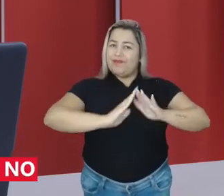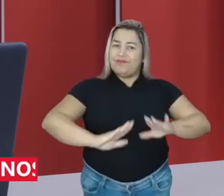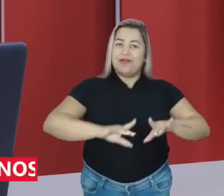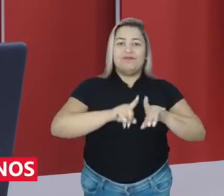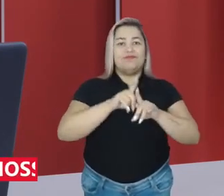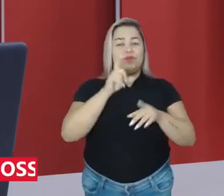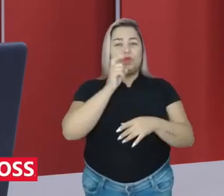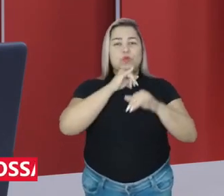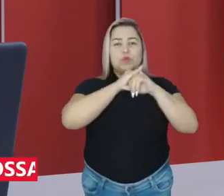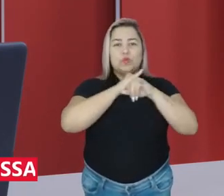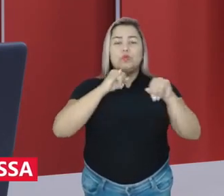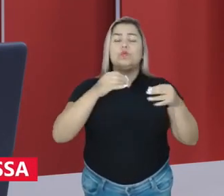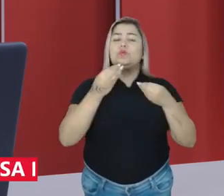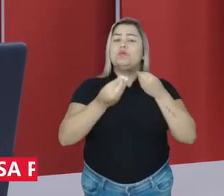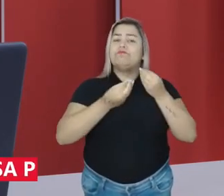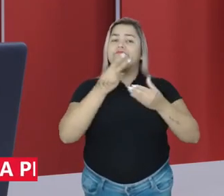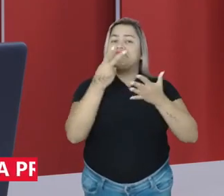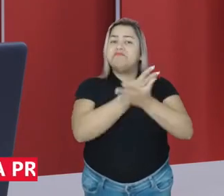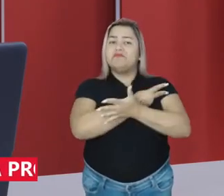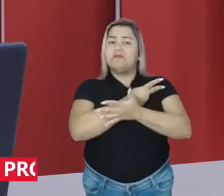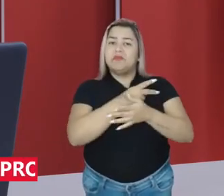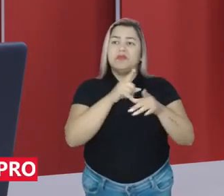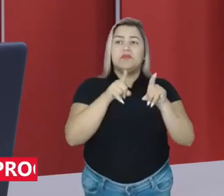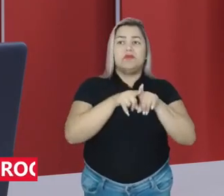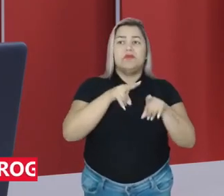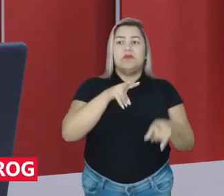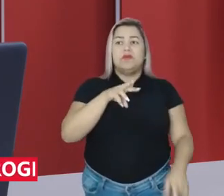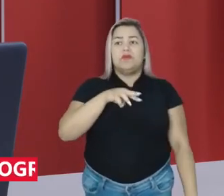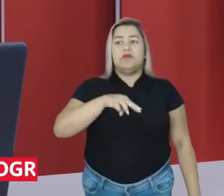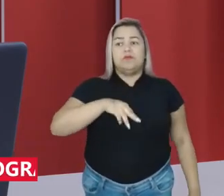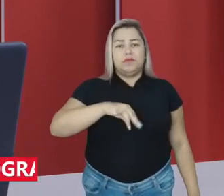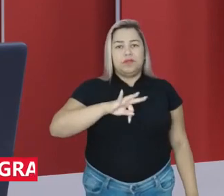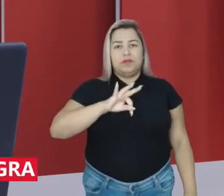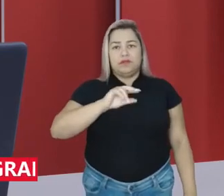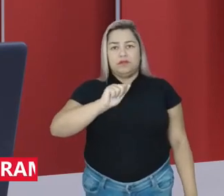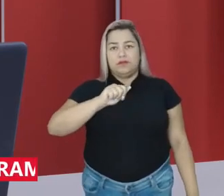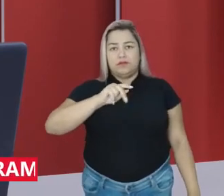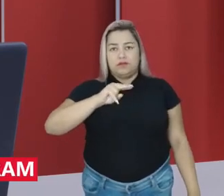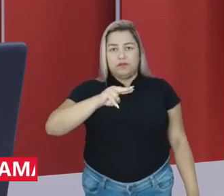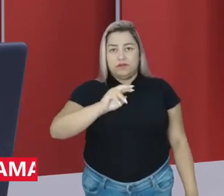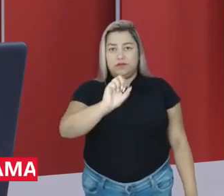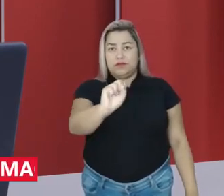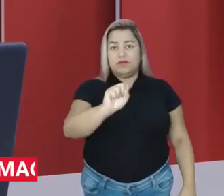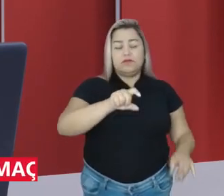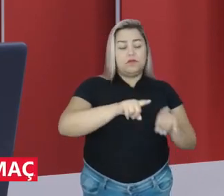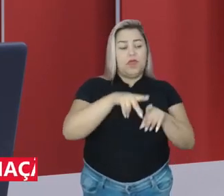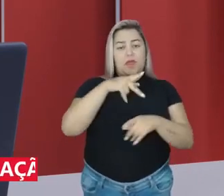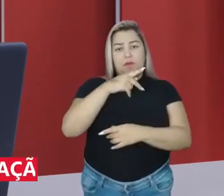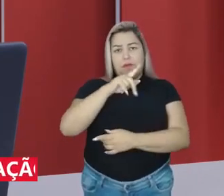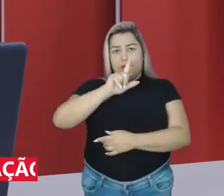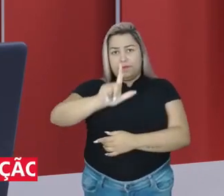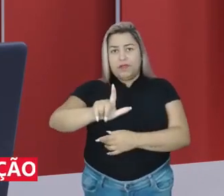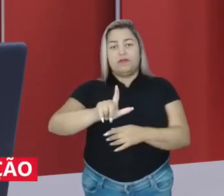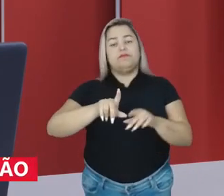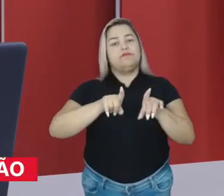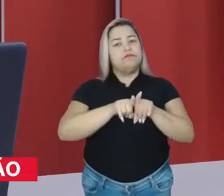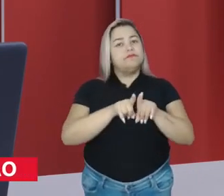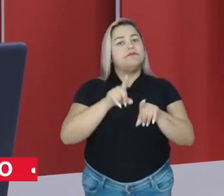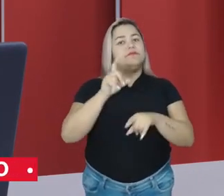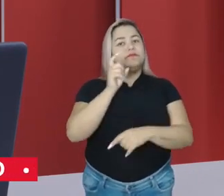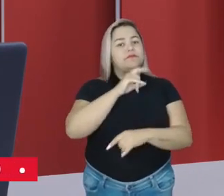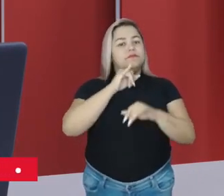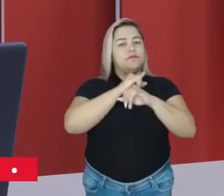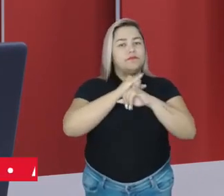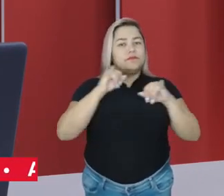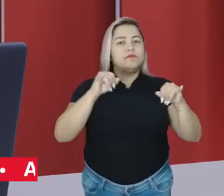e como é que está essa briga aí, também com as big techs que entraram em oposição ao PL das fake news. Então você pode